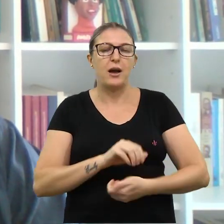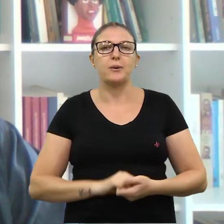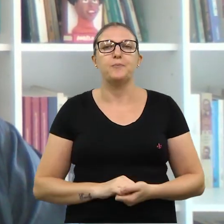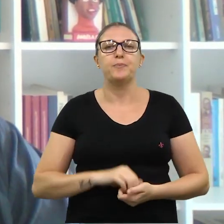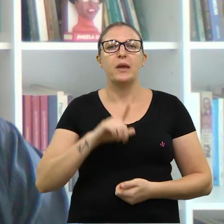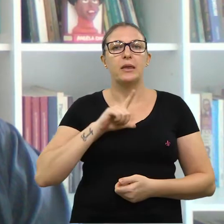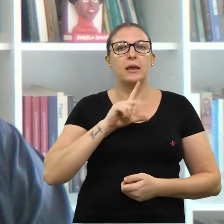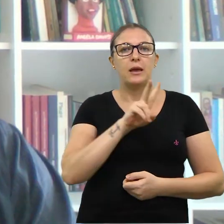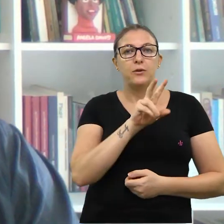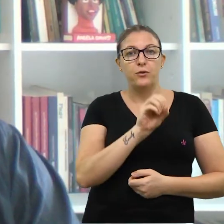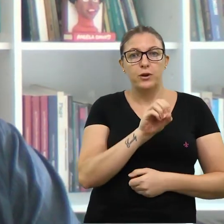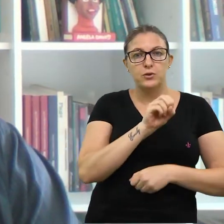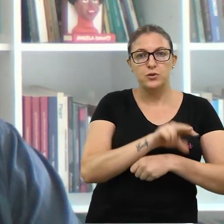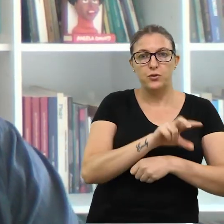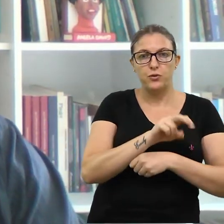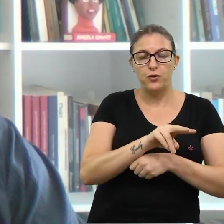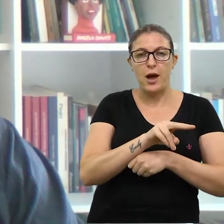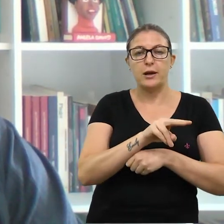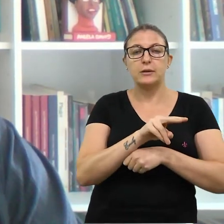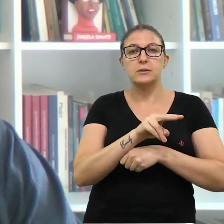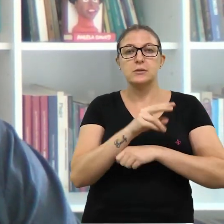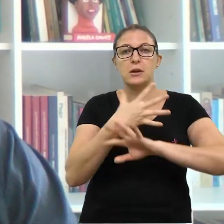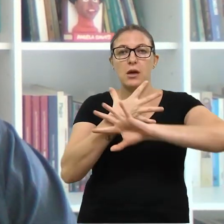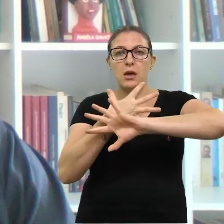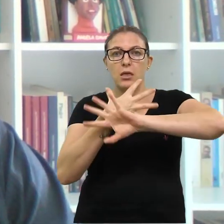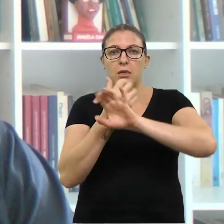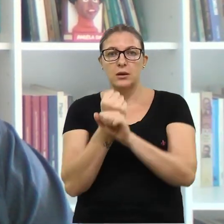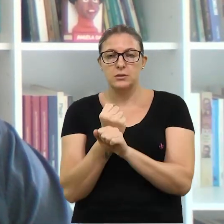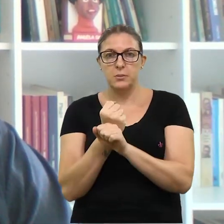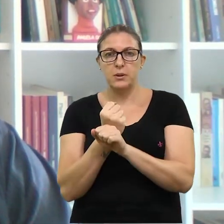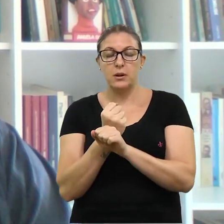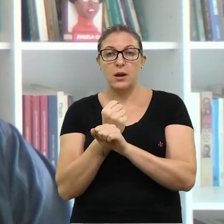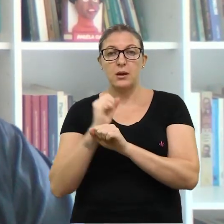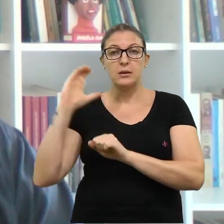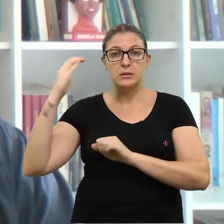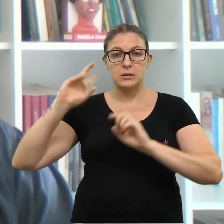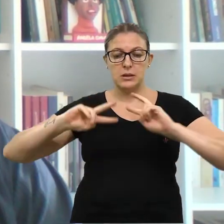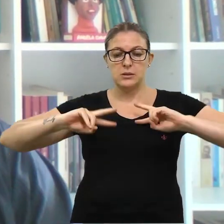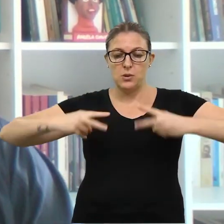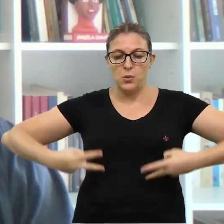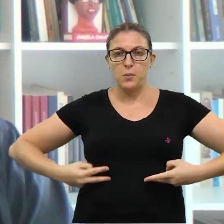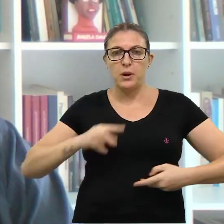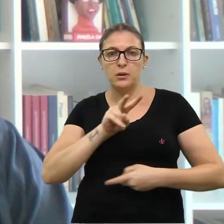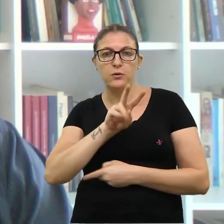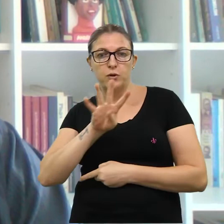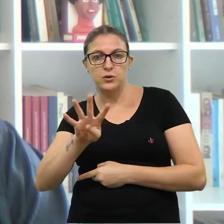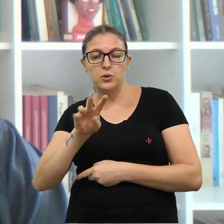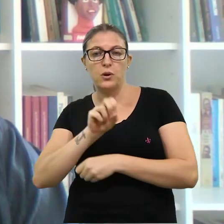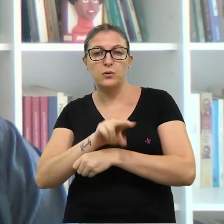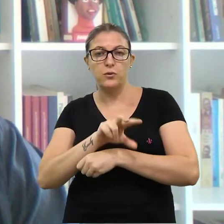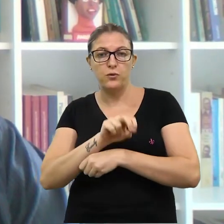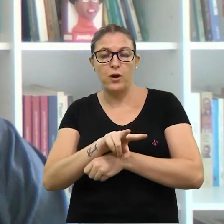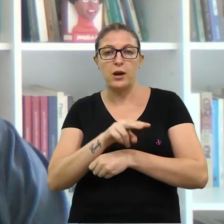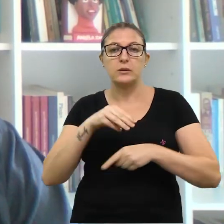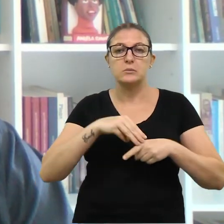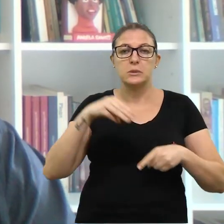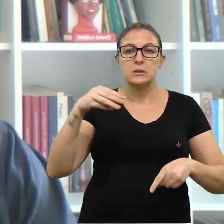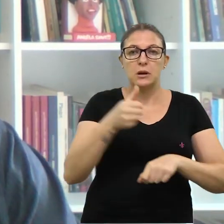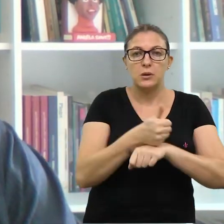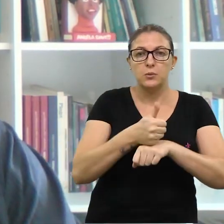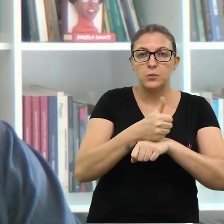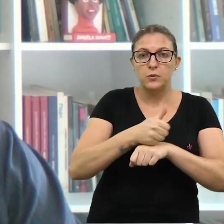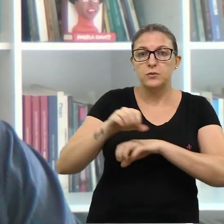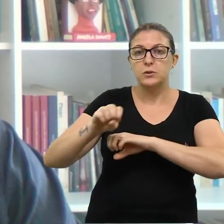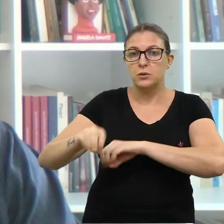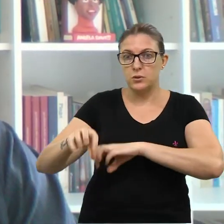Vamos oferecer 20 vagas no mestrado interdisciplinar em ciências humanas e 24 vagas no mestrado profissional em